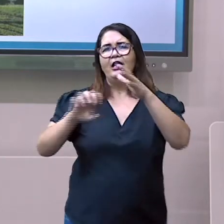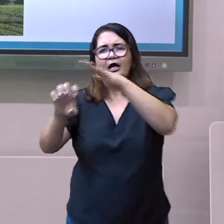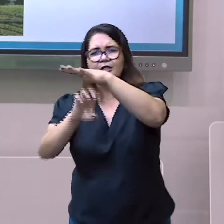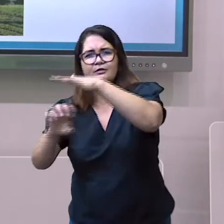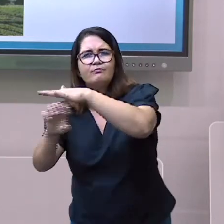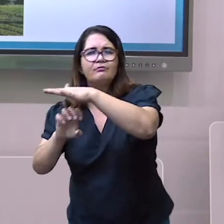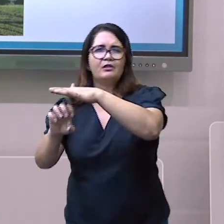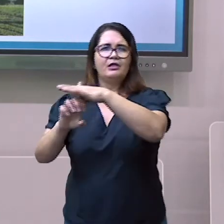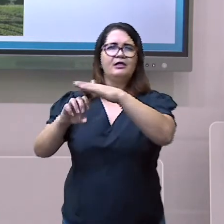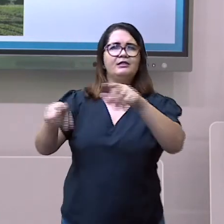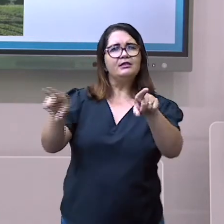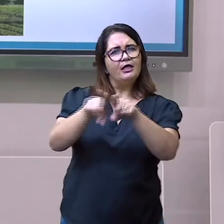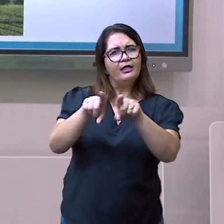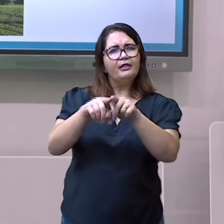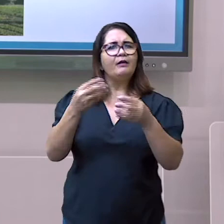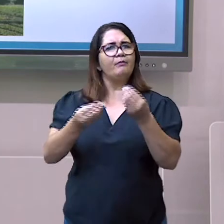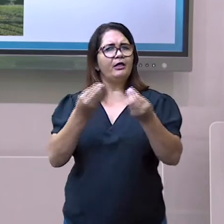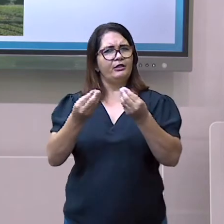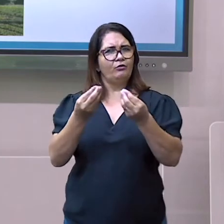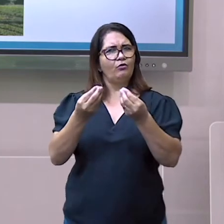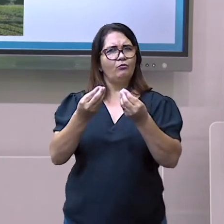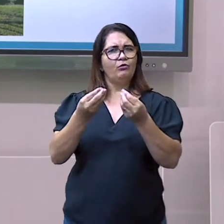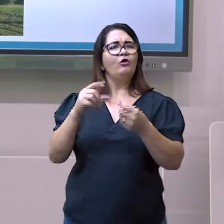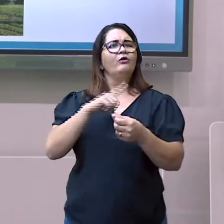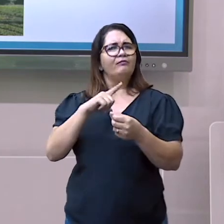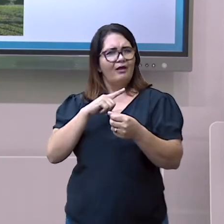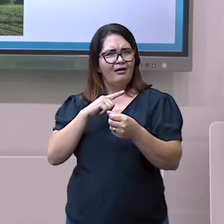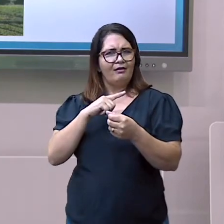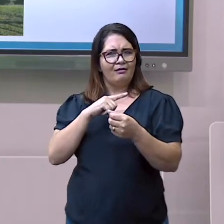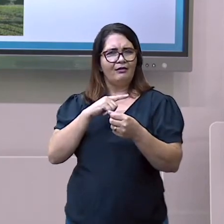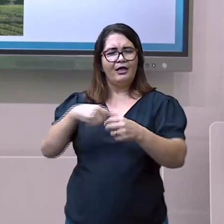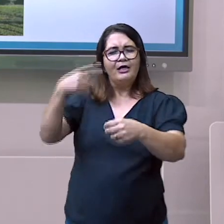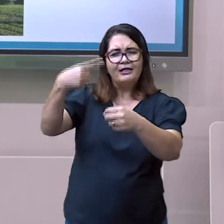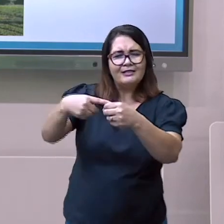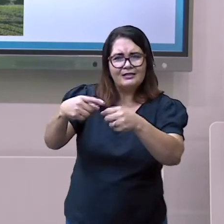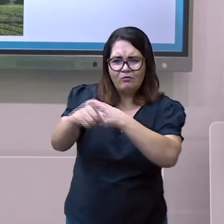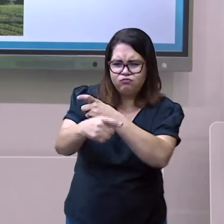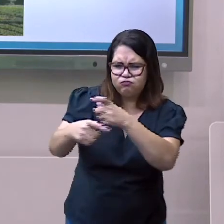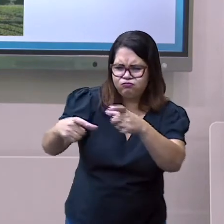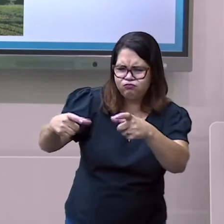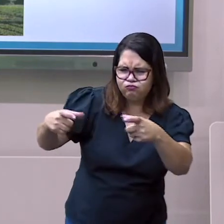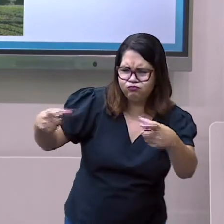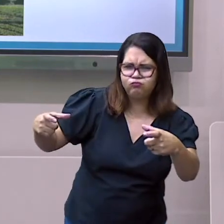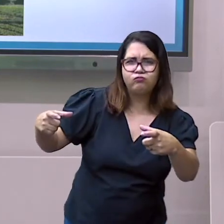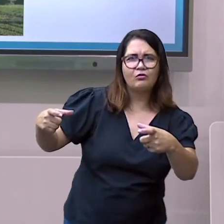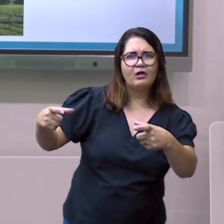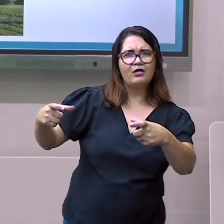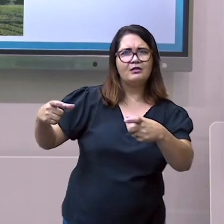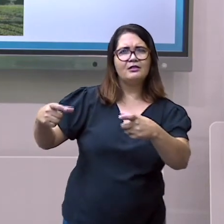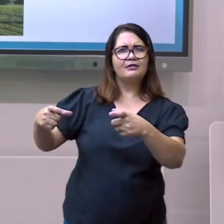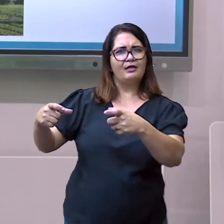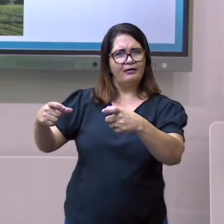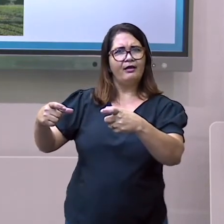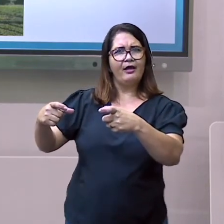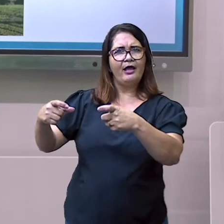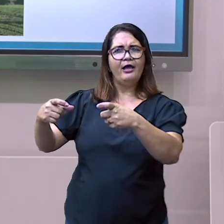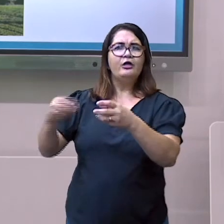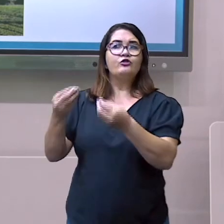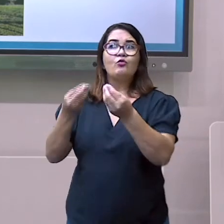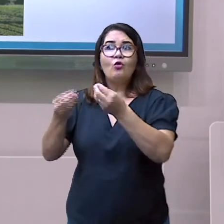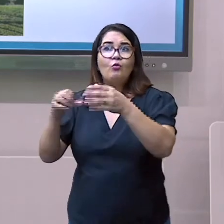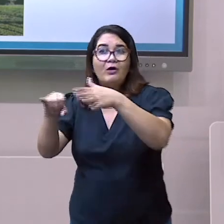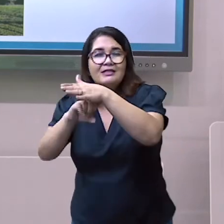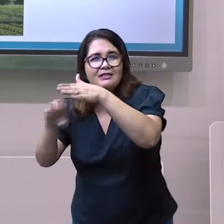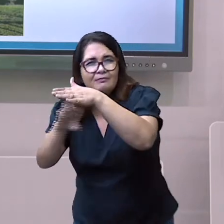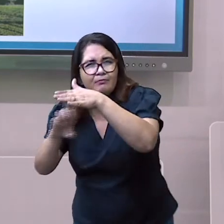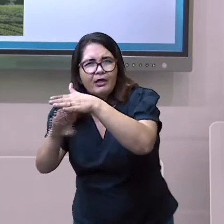moradias dos trabalhadores e do intenso trânsito de cargas. Por sua vez, em cidades as quais